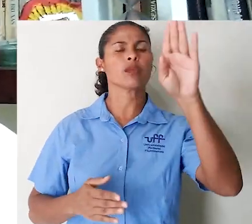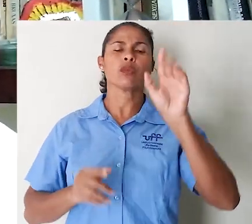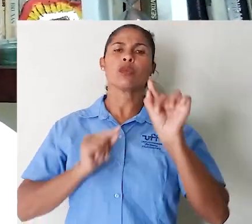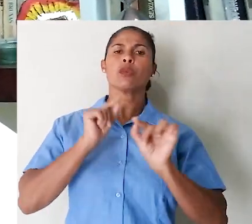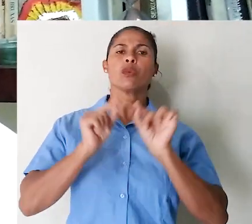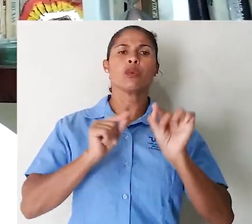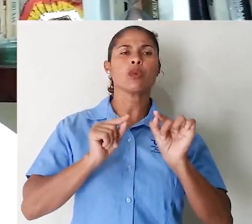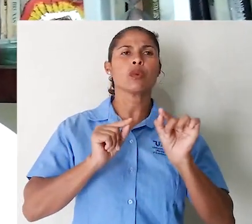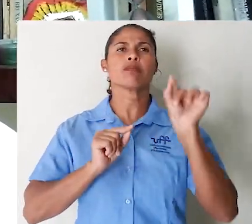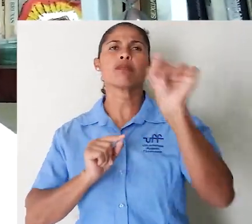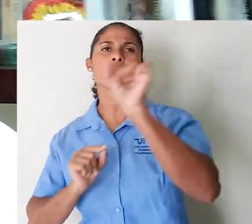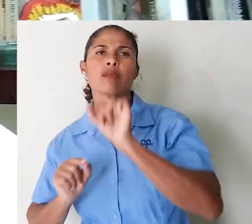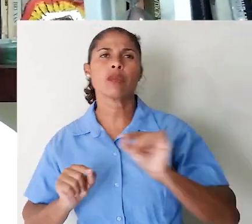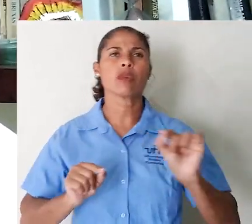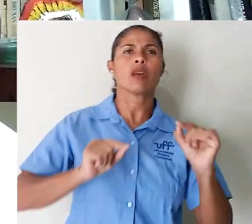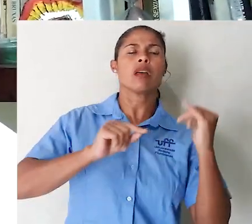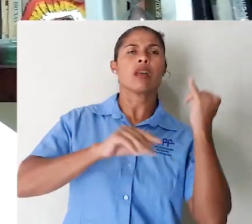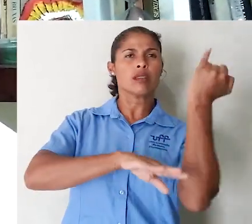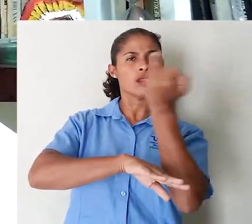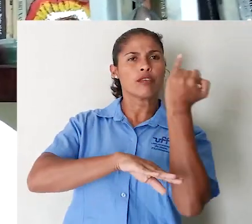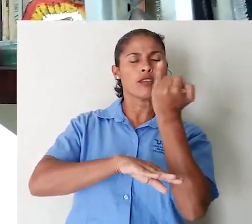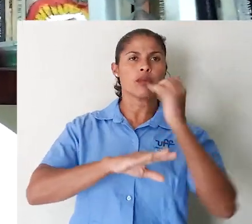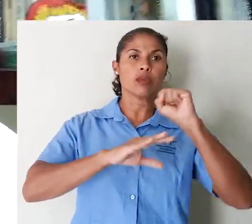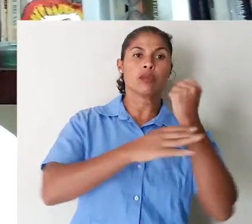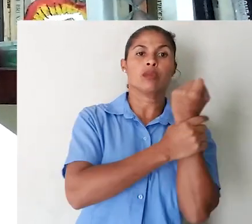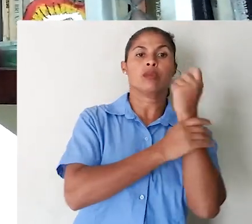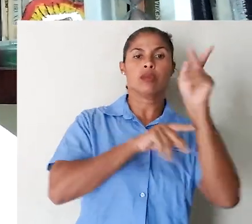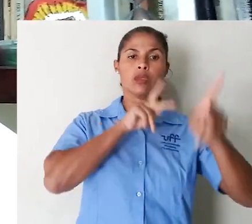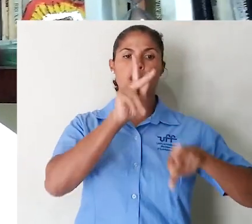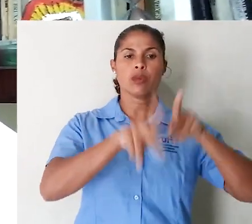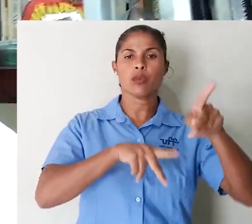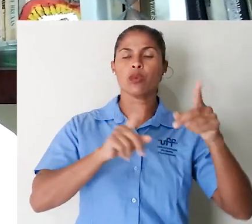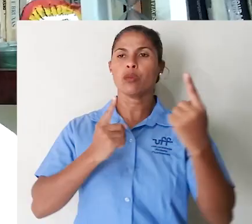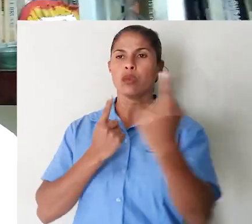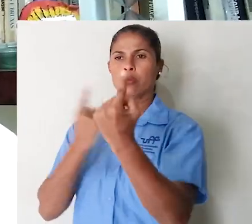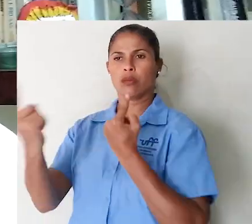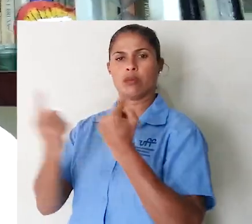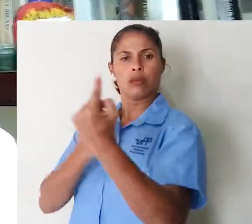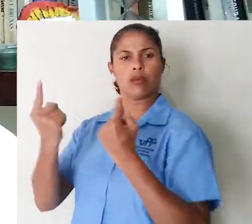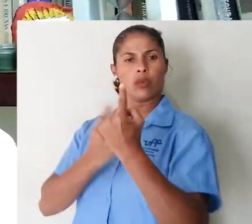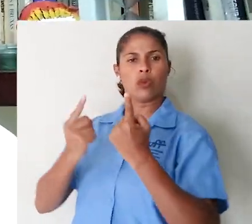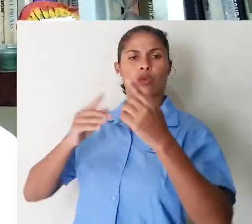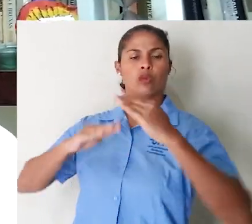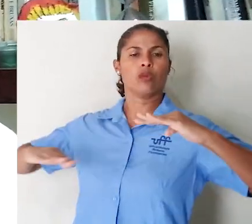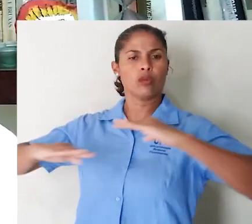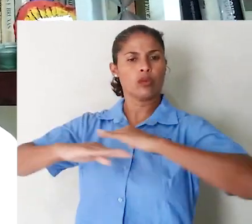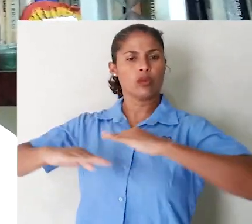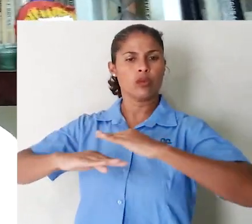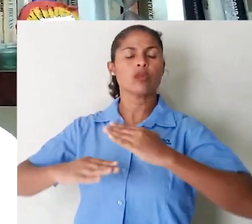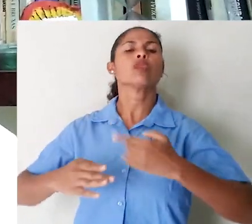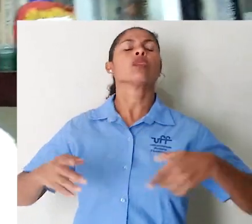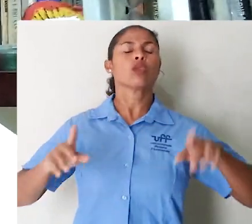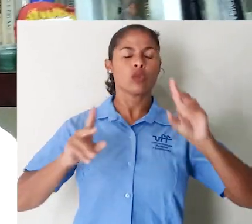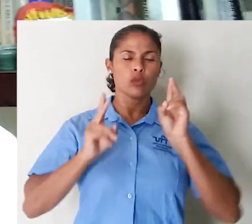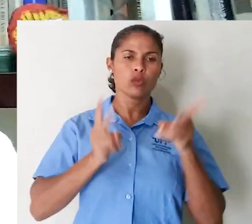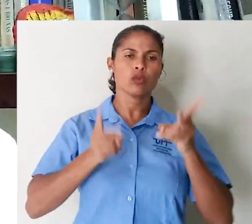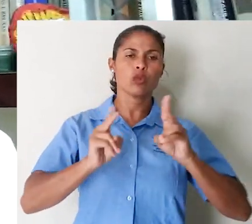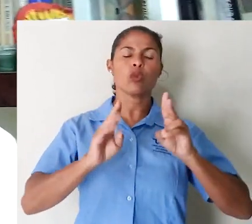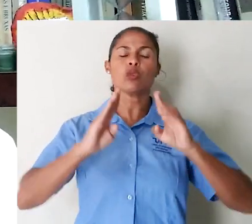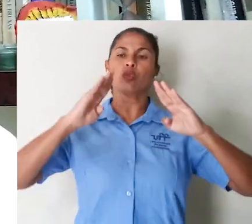estudo dos conflitos, em particular, dos mercados informais, da segurança pública, da mobilidade urbana, e sigo